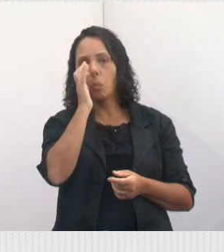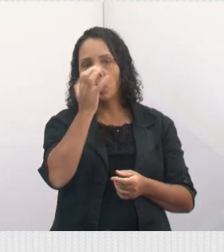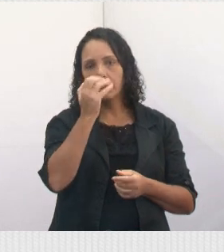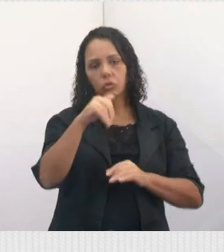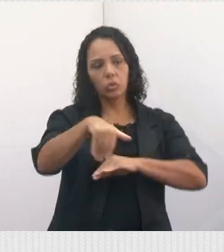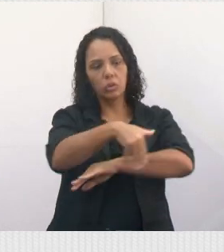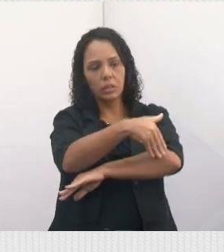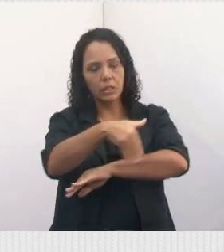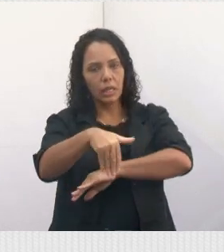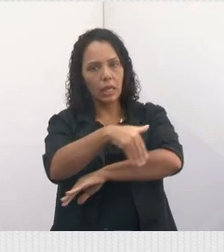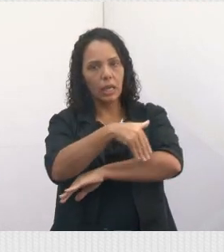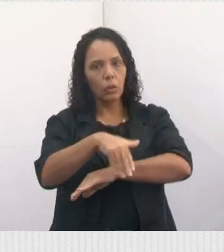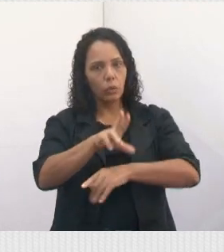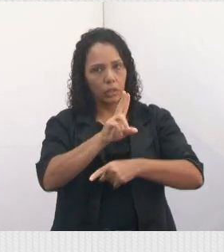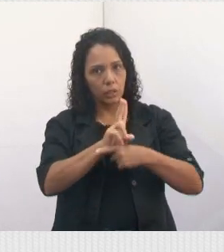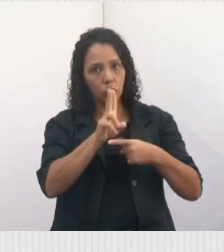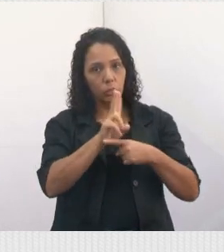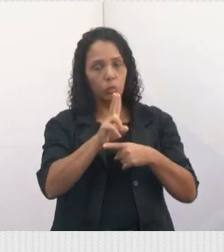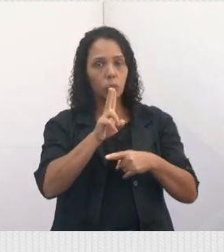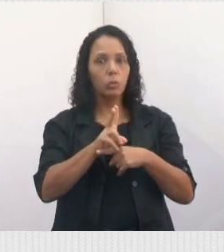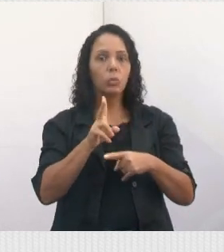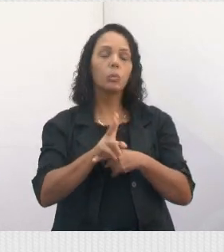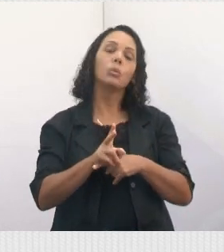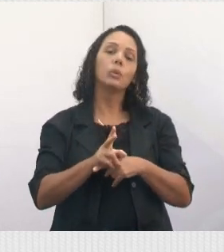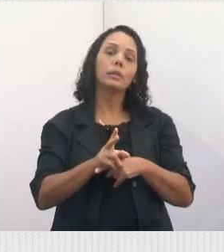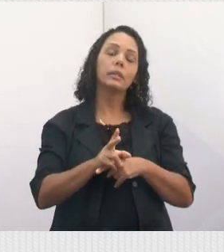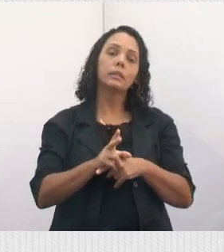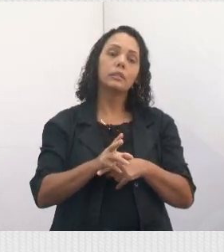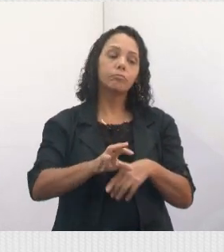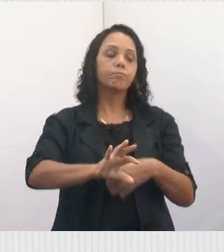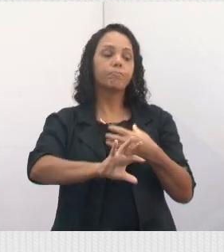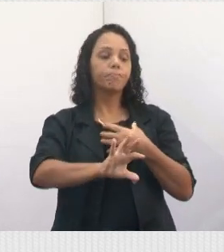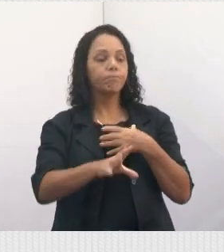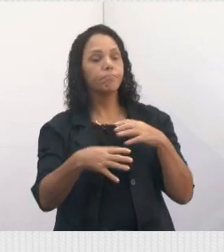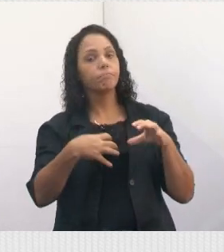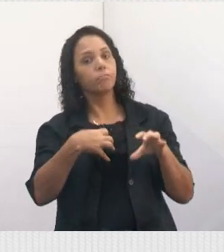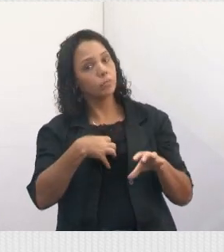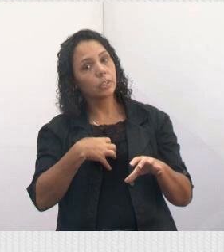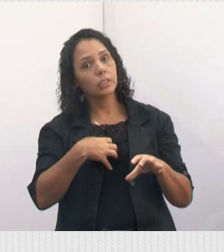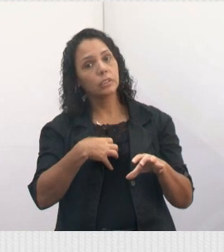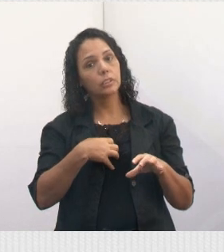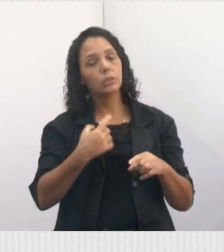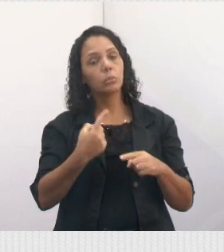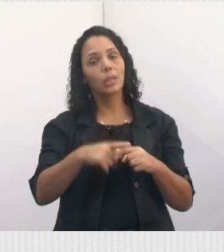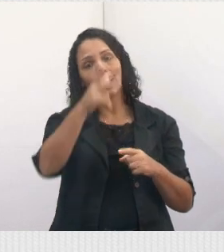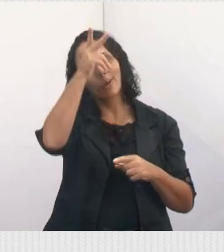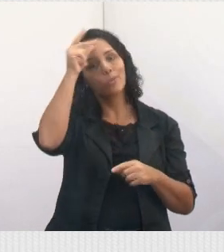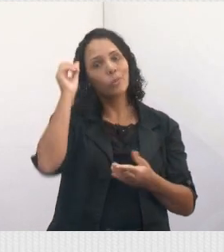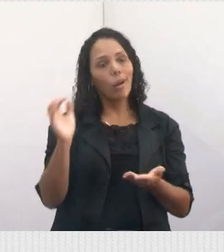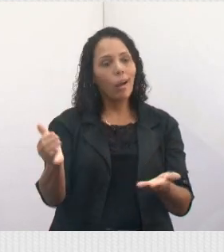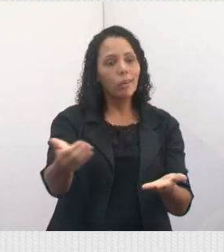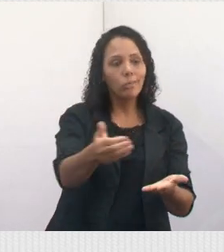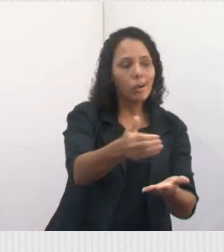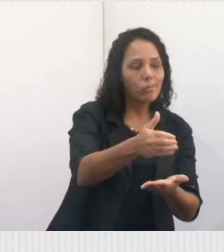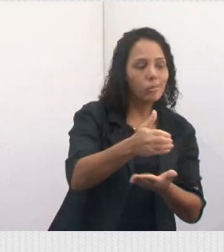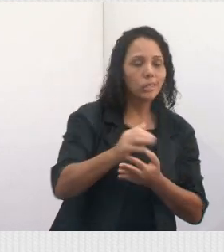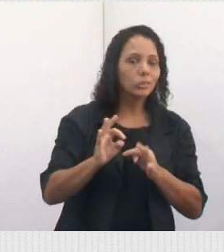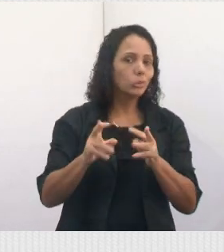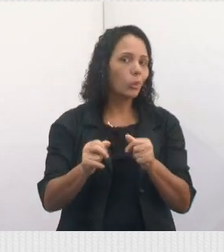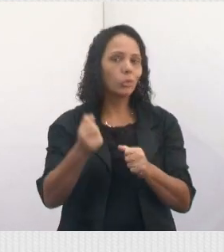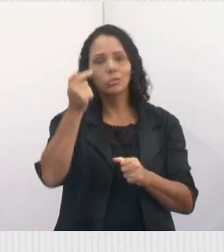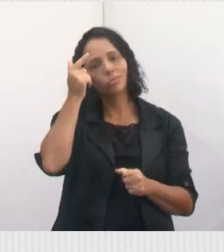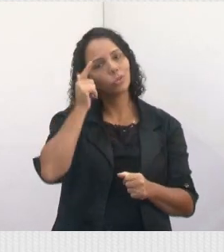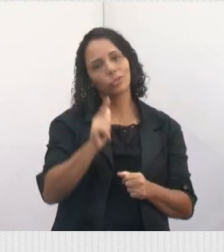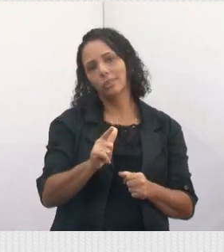animal, poxa, gente, né? Tenha um pouco de compaixão por esses animais. A prefeitura não consegue recolher todos os animais. Nenhuma